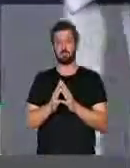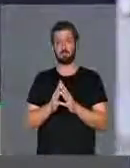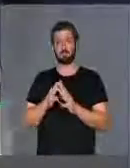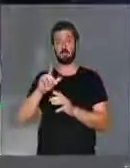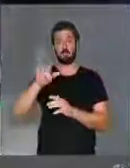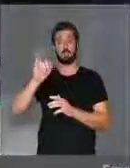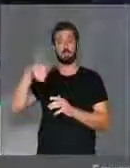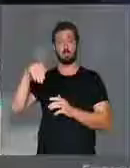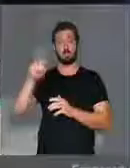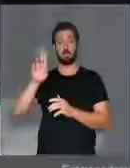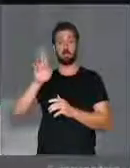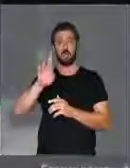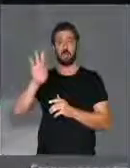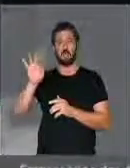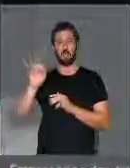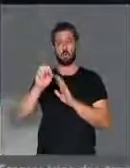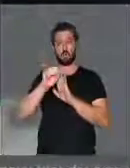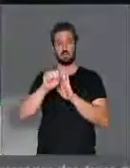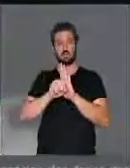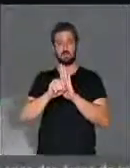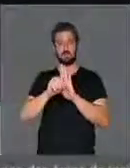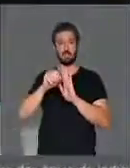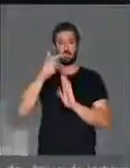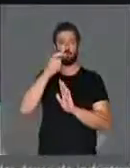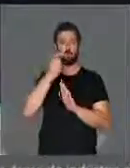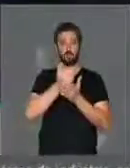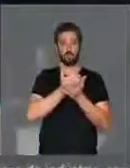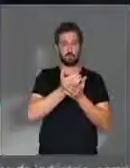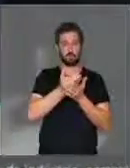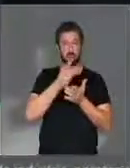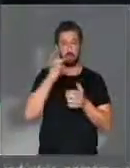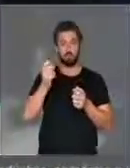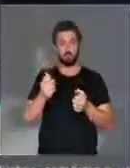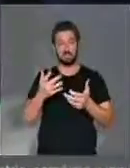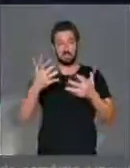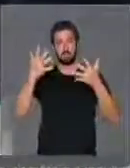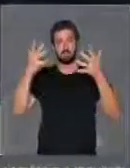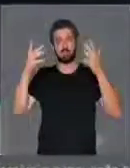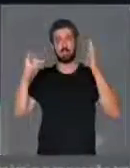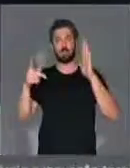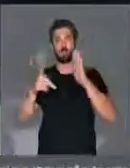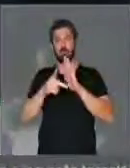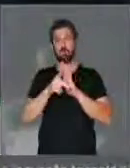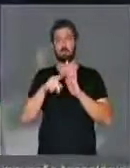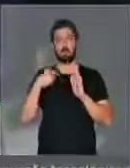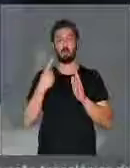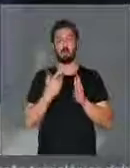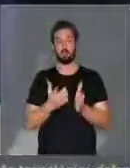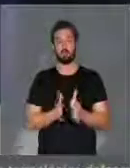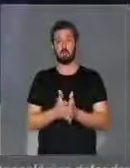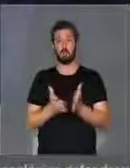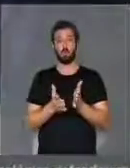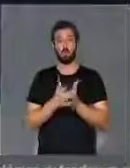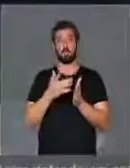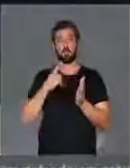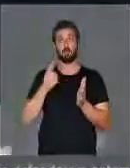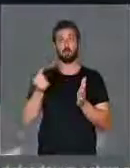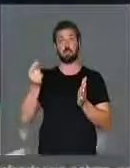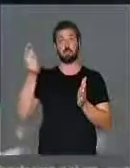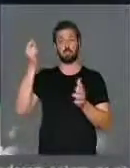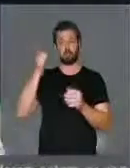Lima Barreto no início do século passado falava do mistério da nossa permanente miséria dos ricos.